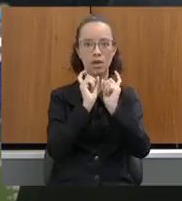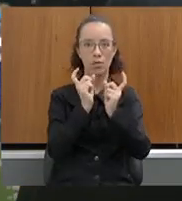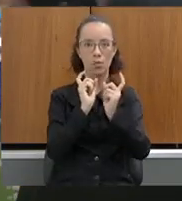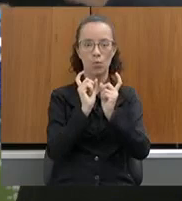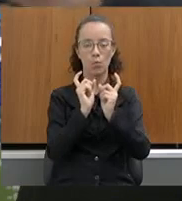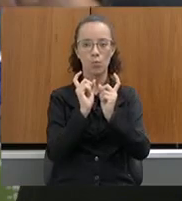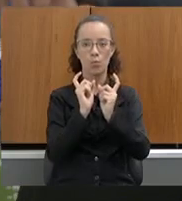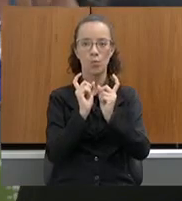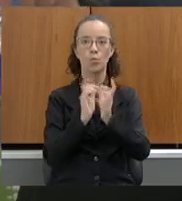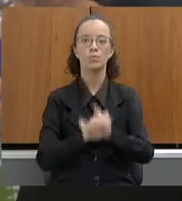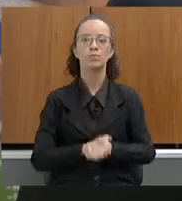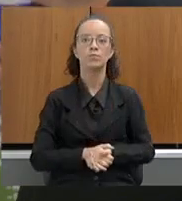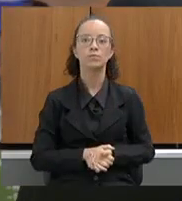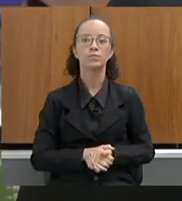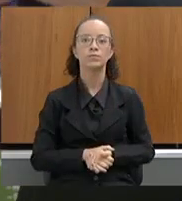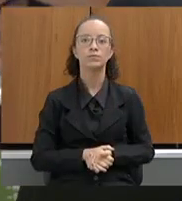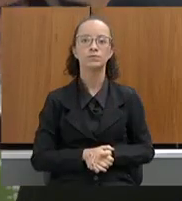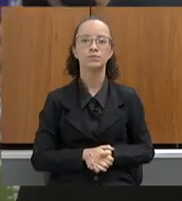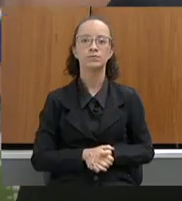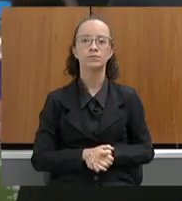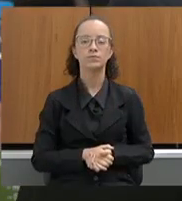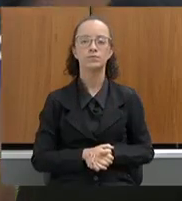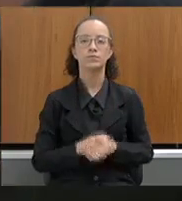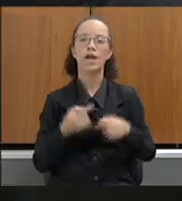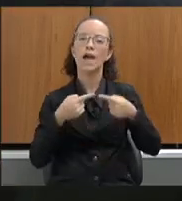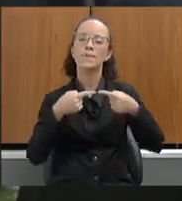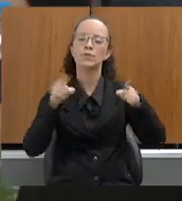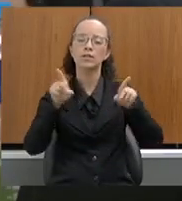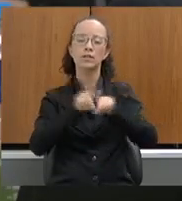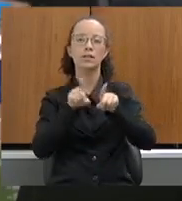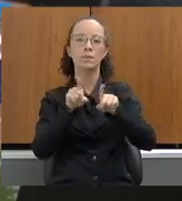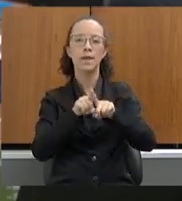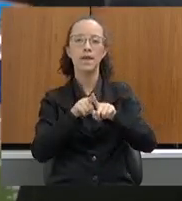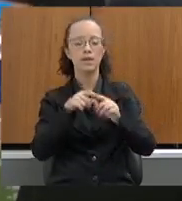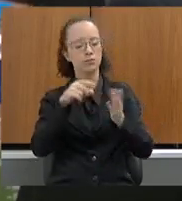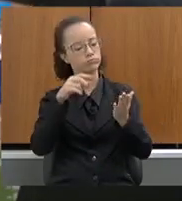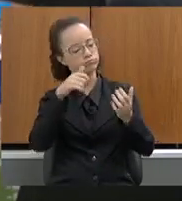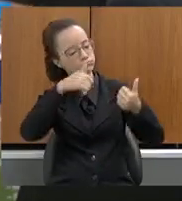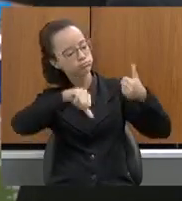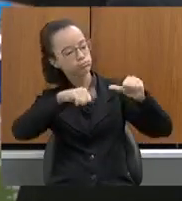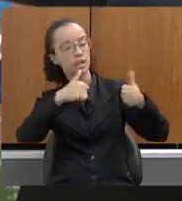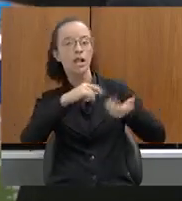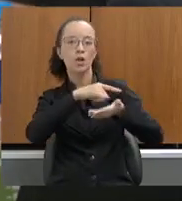fazer a leitura e a apreciação desses requerimentos.